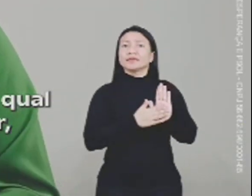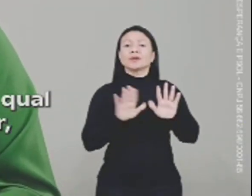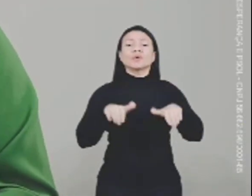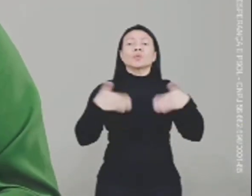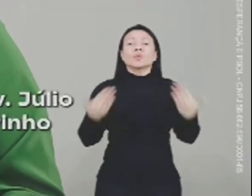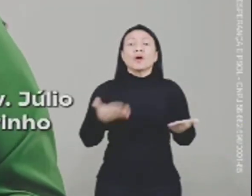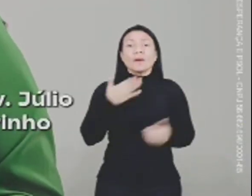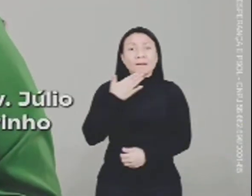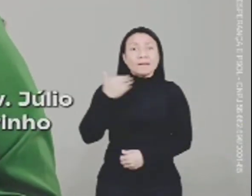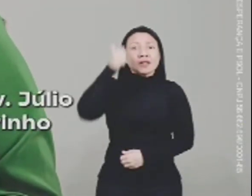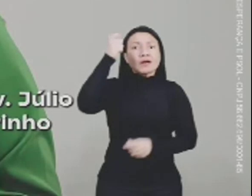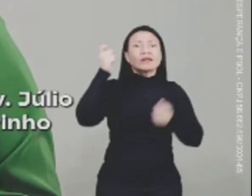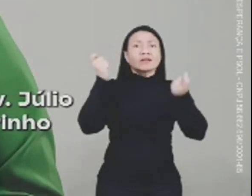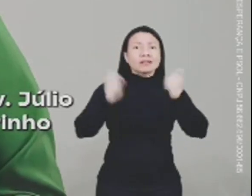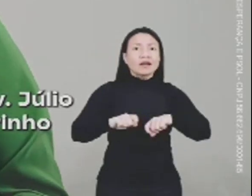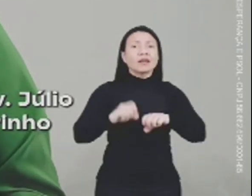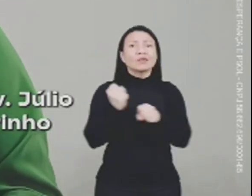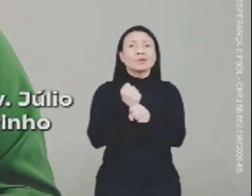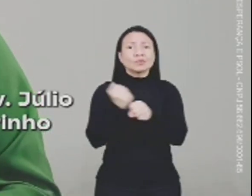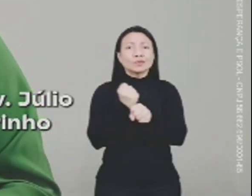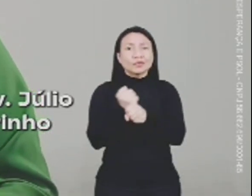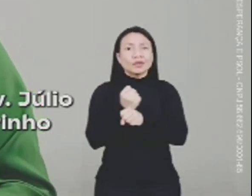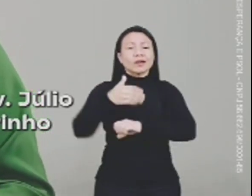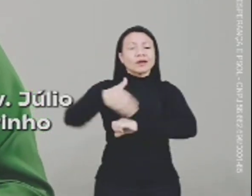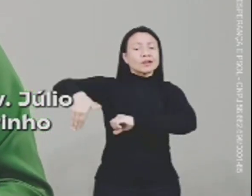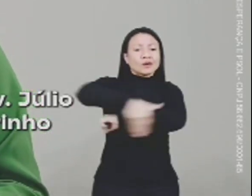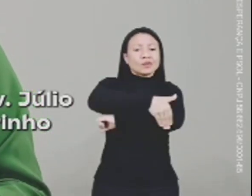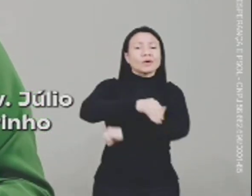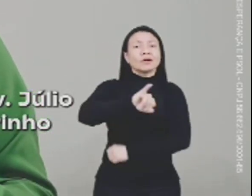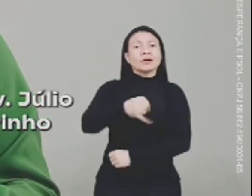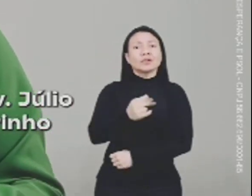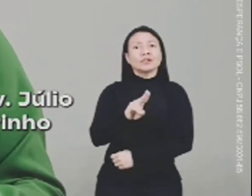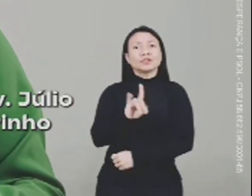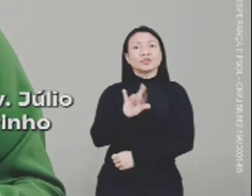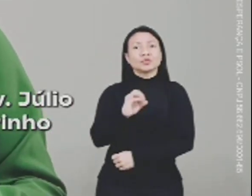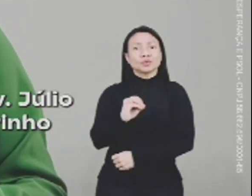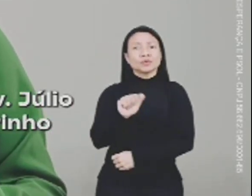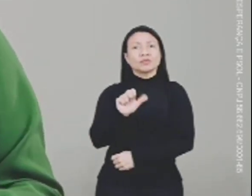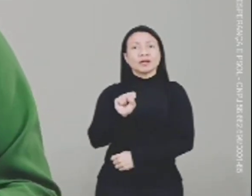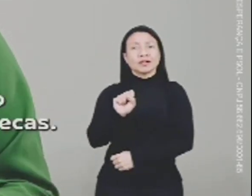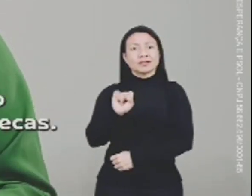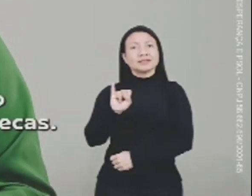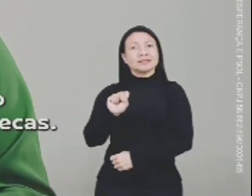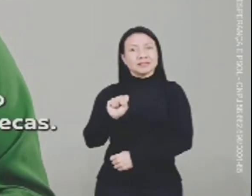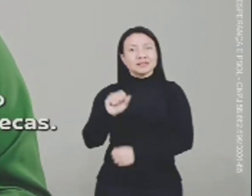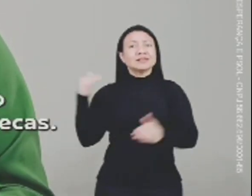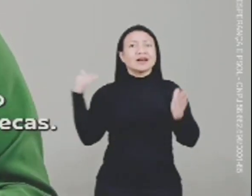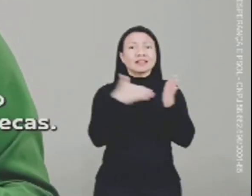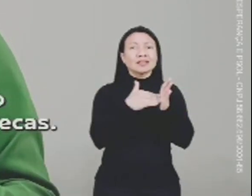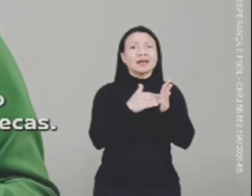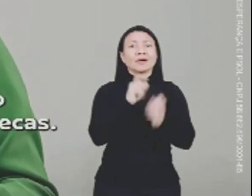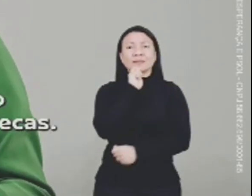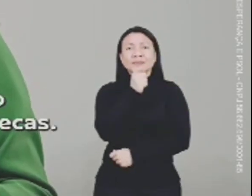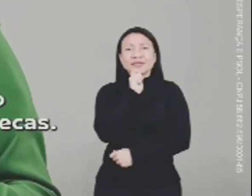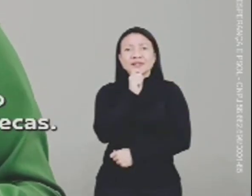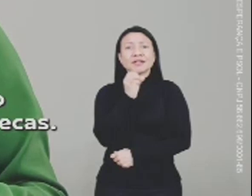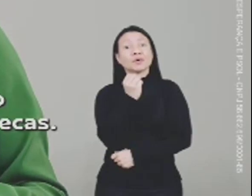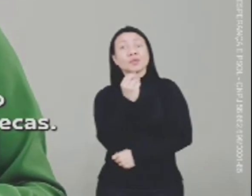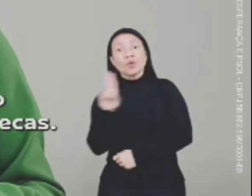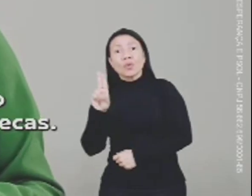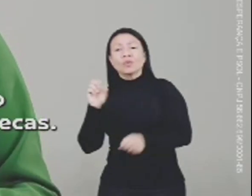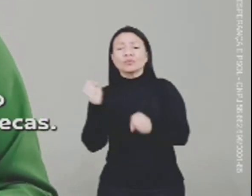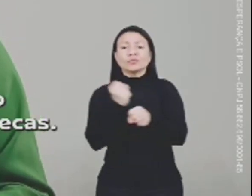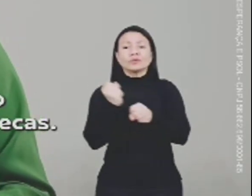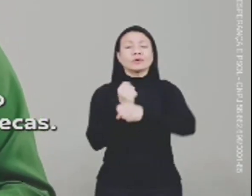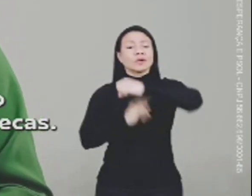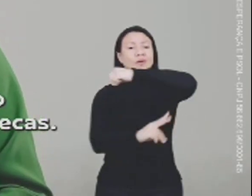que vamos criar. Se será num prolongamento da Júlia Cis, caindo lá no bairro Pinheirinho, ou se será numa construção através